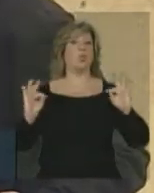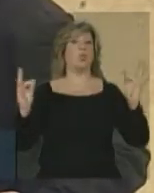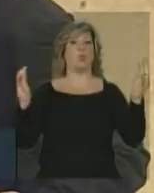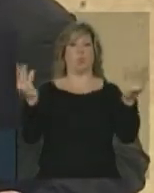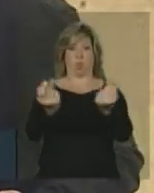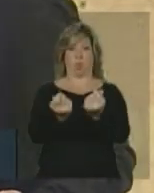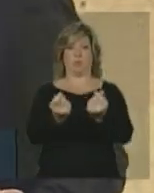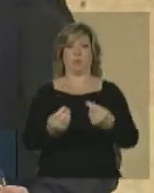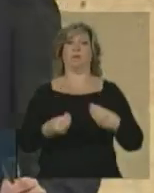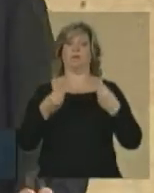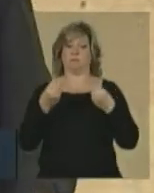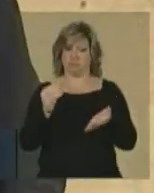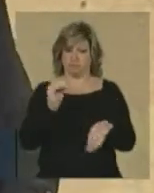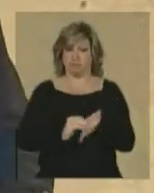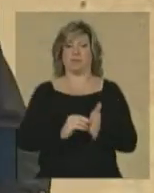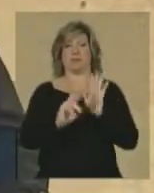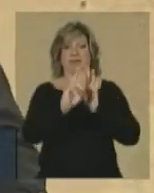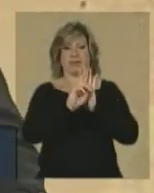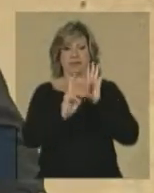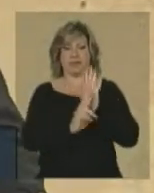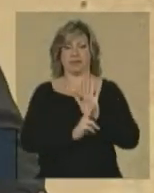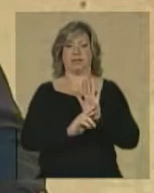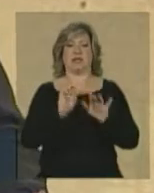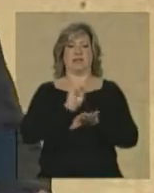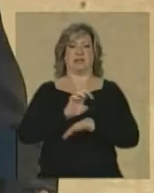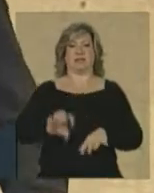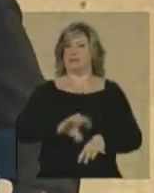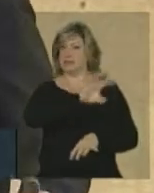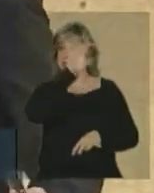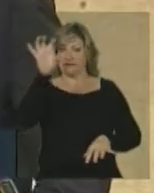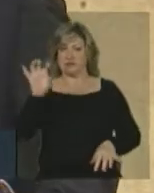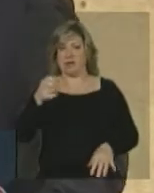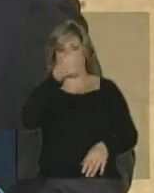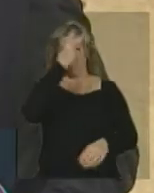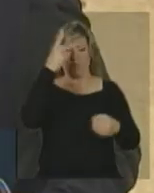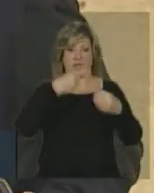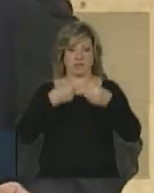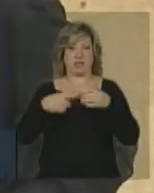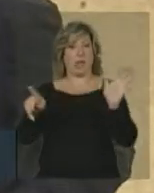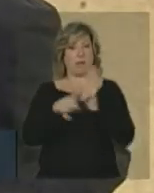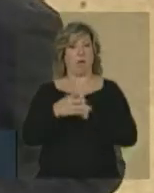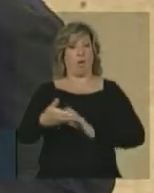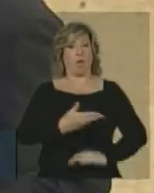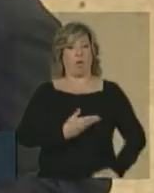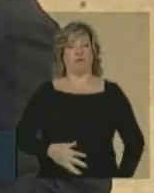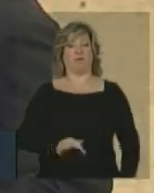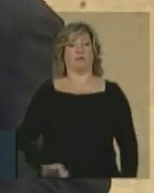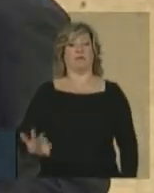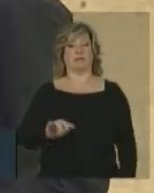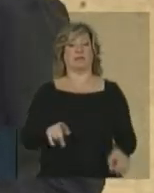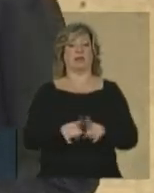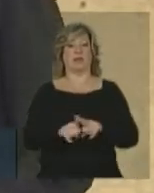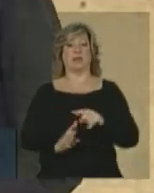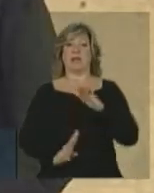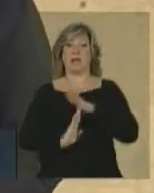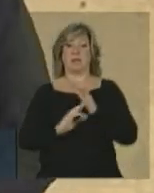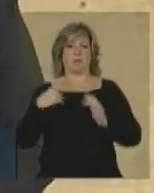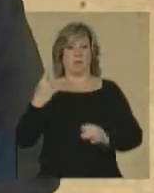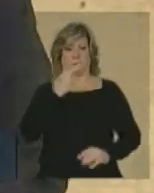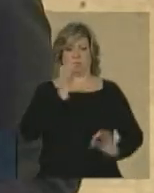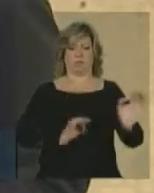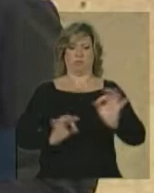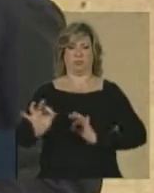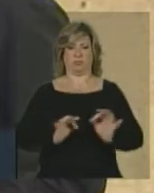Vem impor regras a Estados, a municípios e à própria União. Vem estabelecer limites aos que governam,